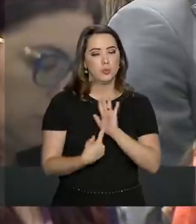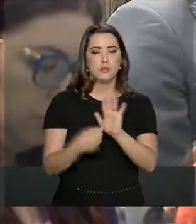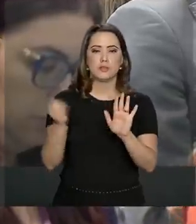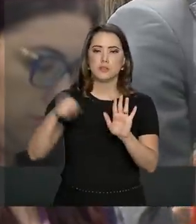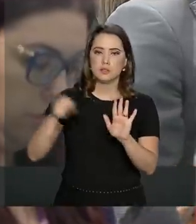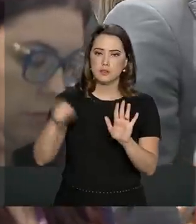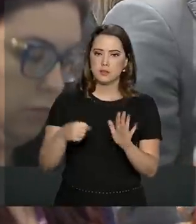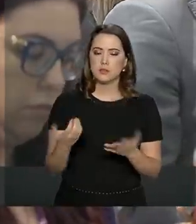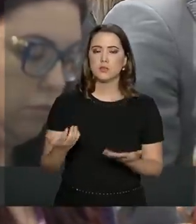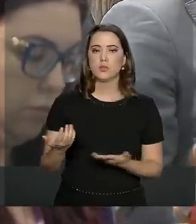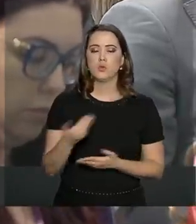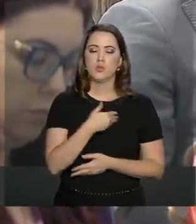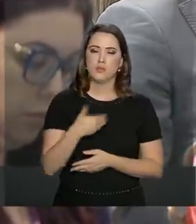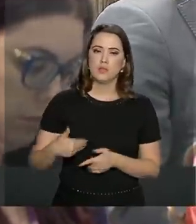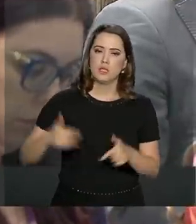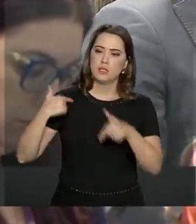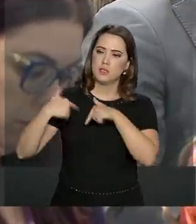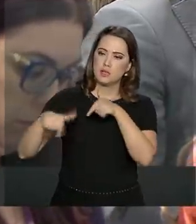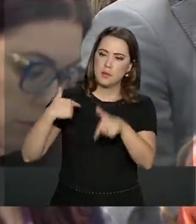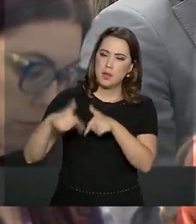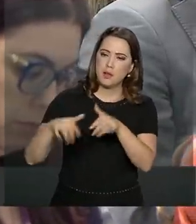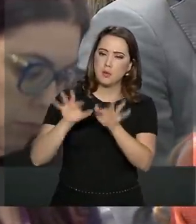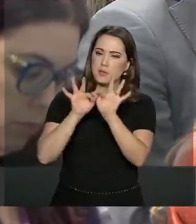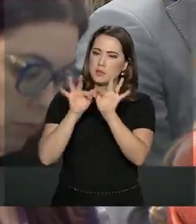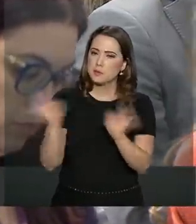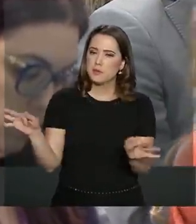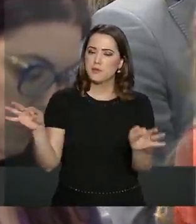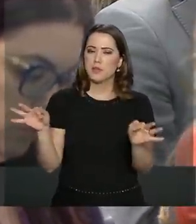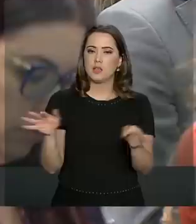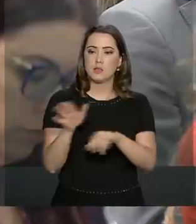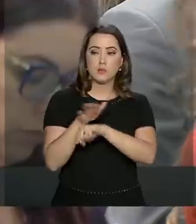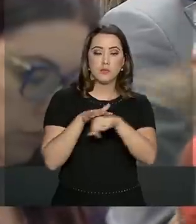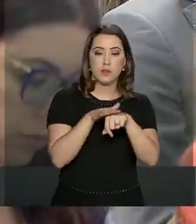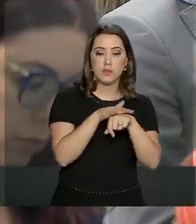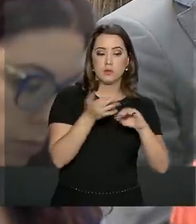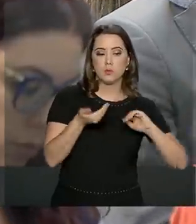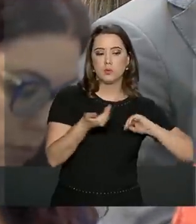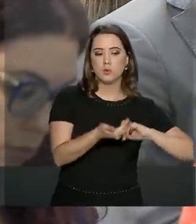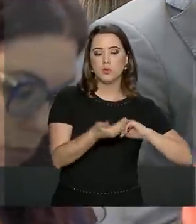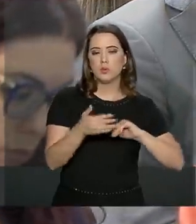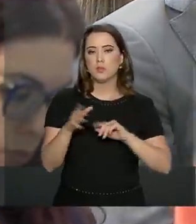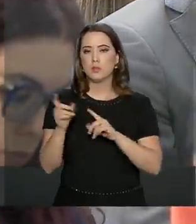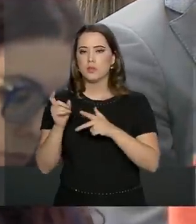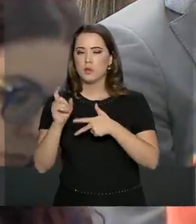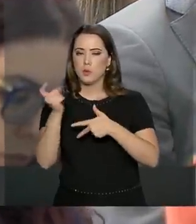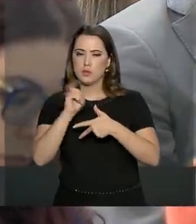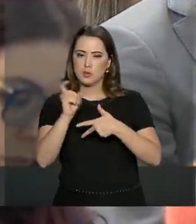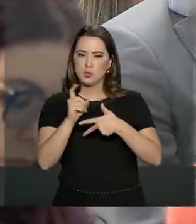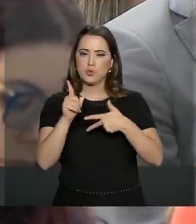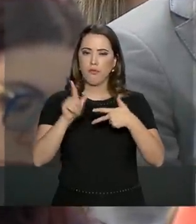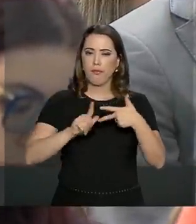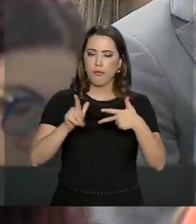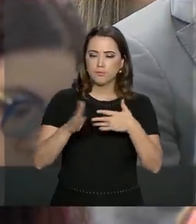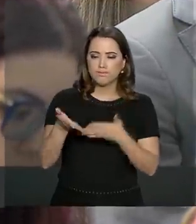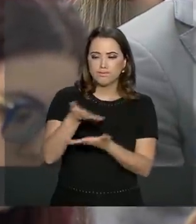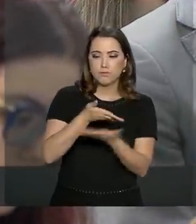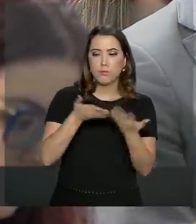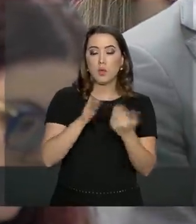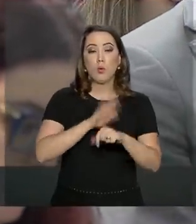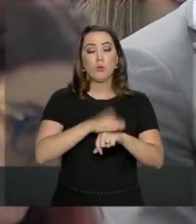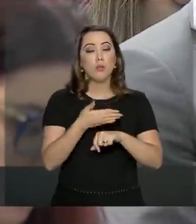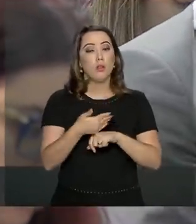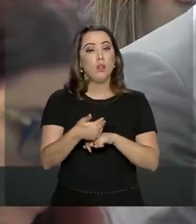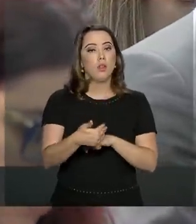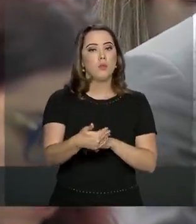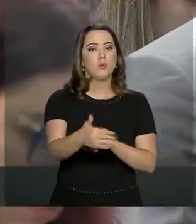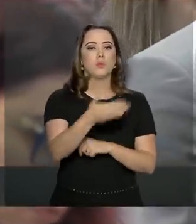trabalhando nesse distensionamento das relações do congresso vamos dizer com o executivo quanto tempo vai levar para o